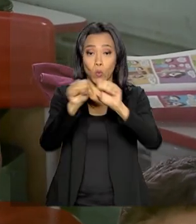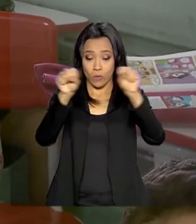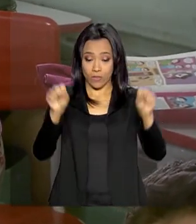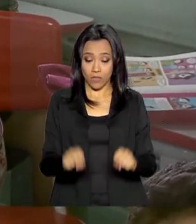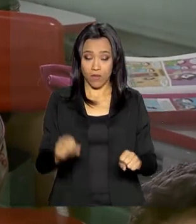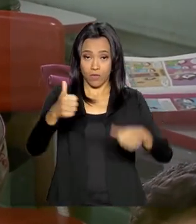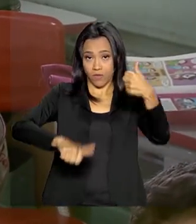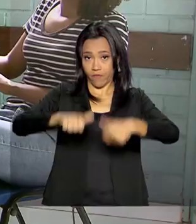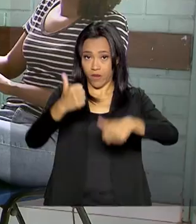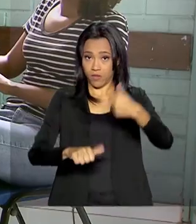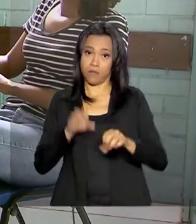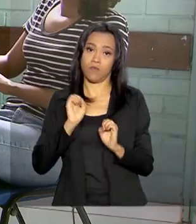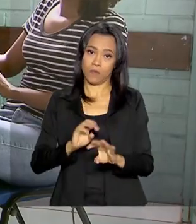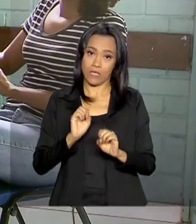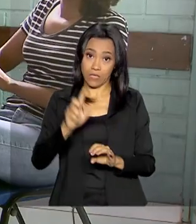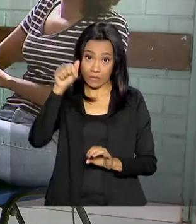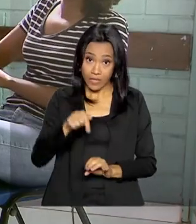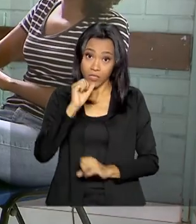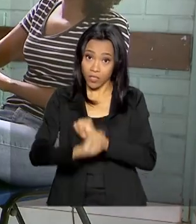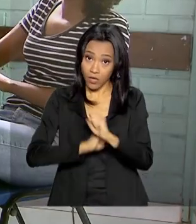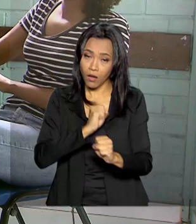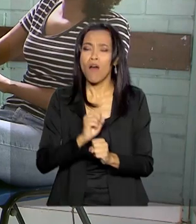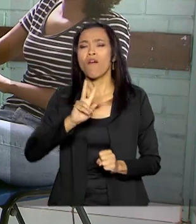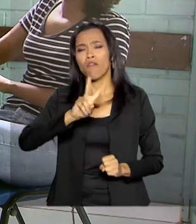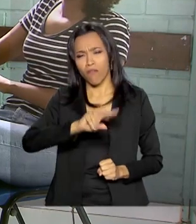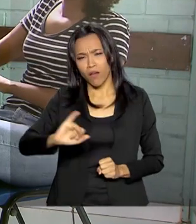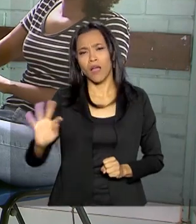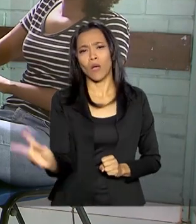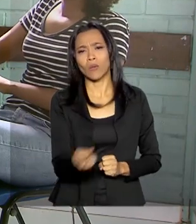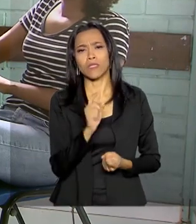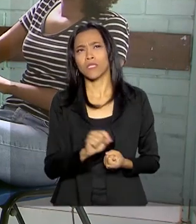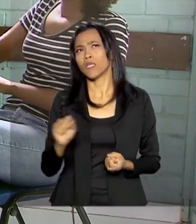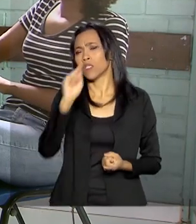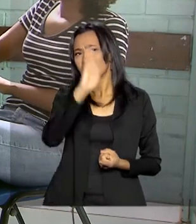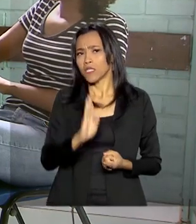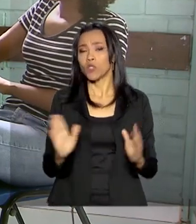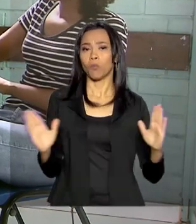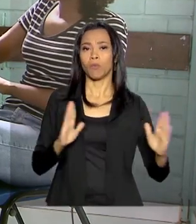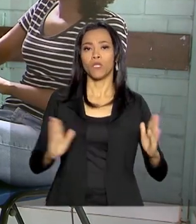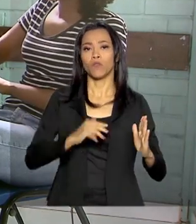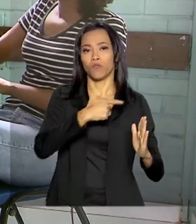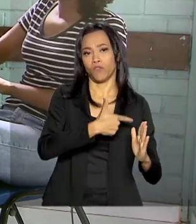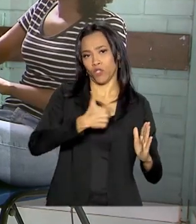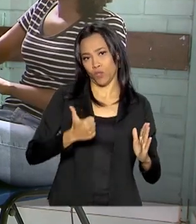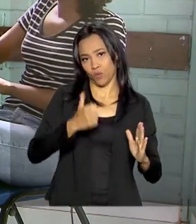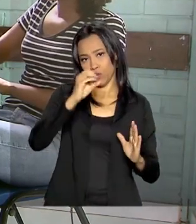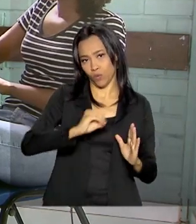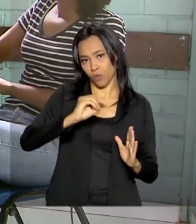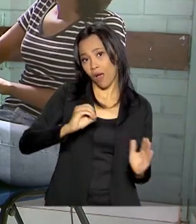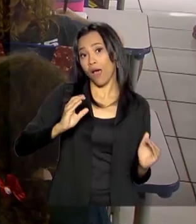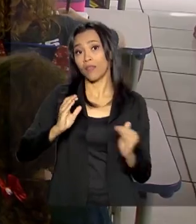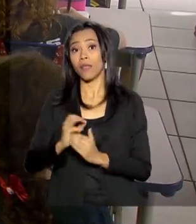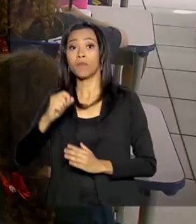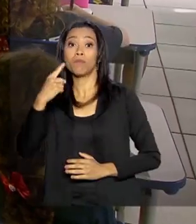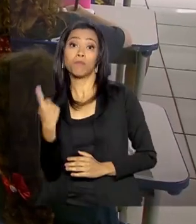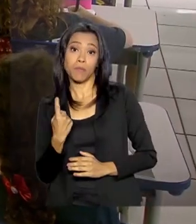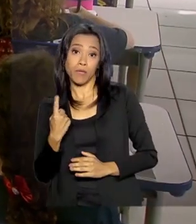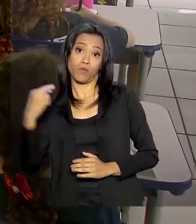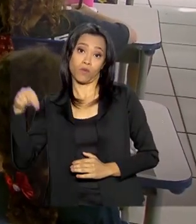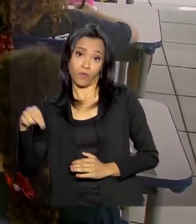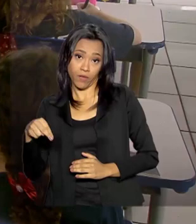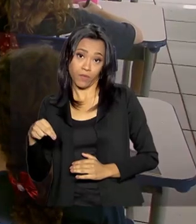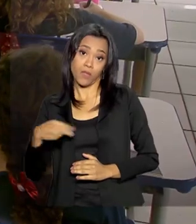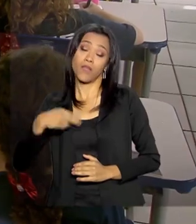educação básica deste ano vai acontecer em todo o Brasil entre os dias 21 de outubro a 1º de novembro. E os